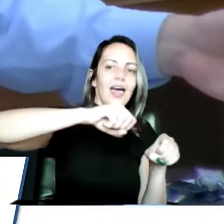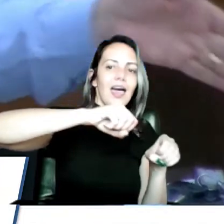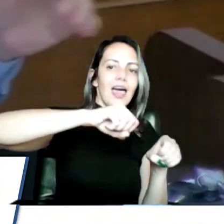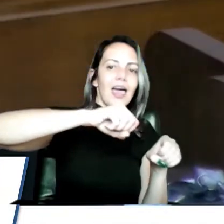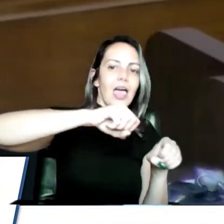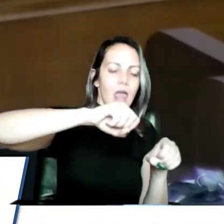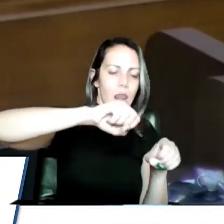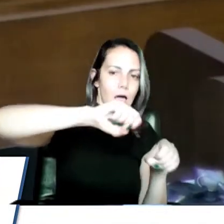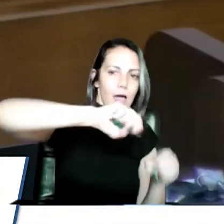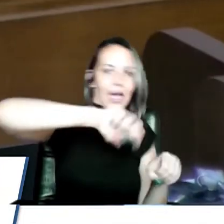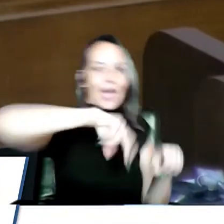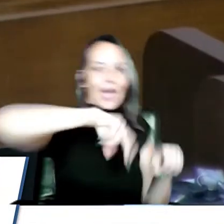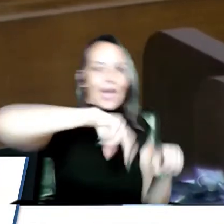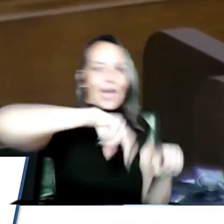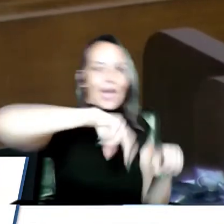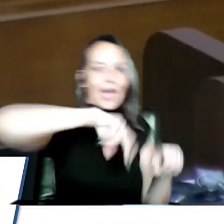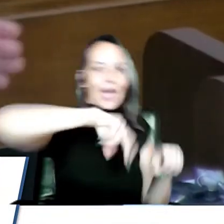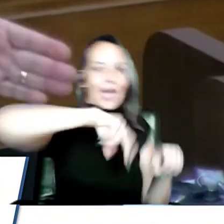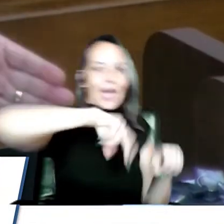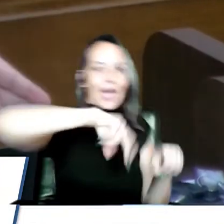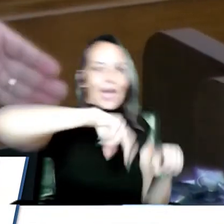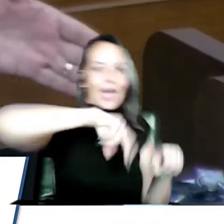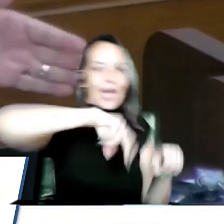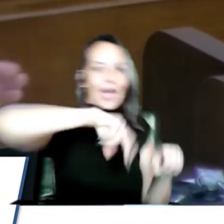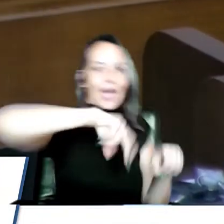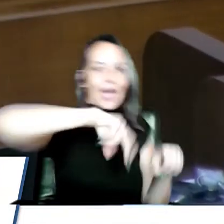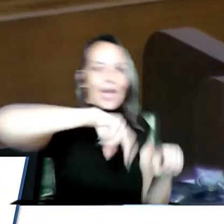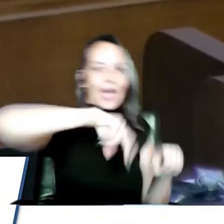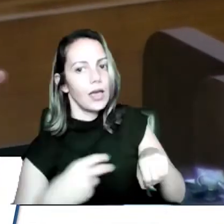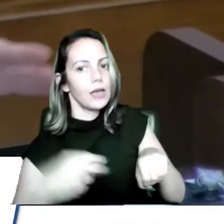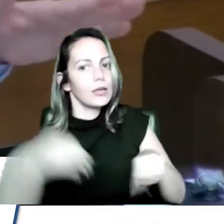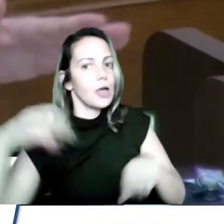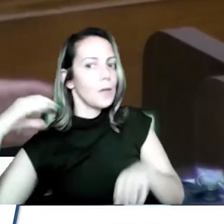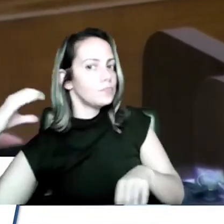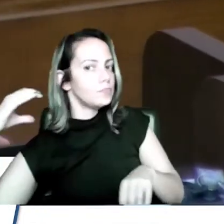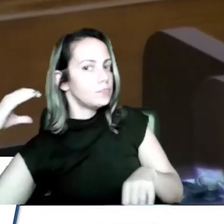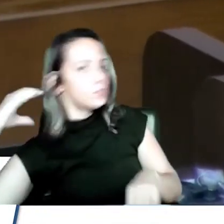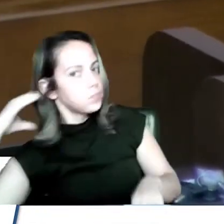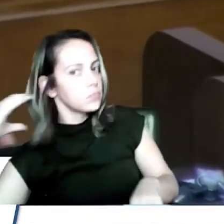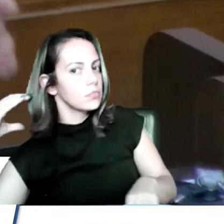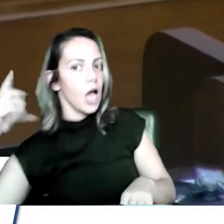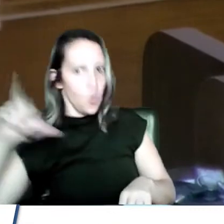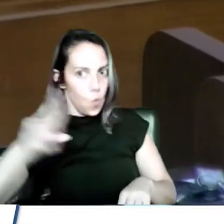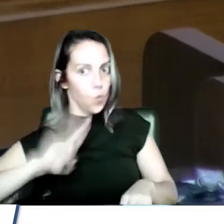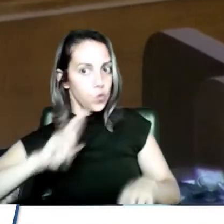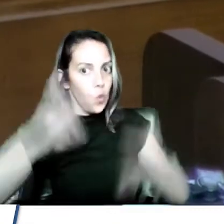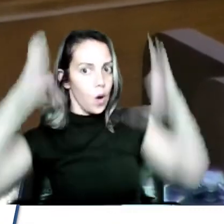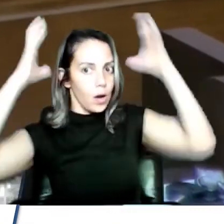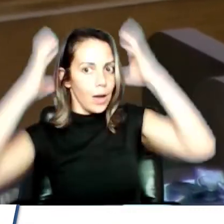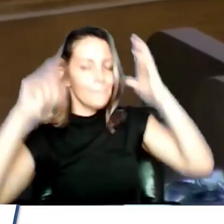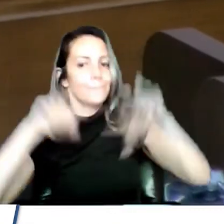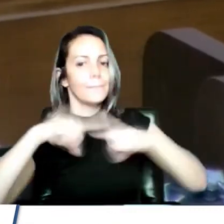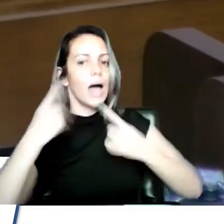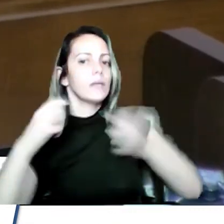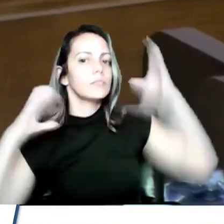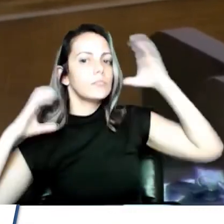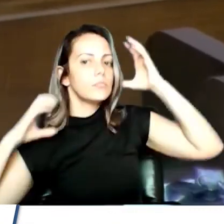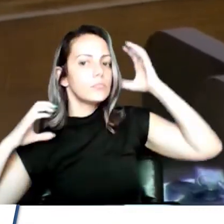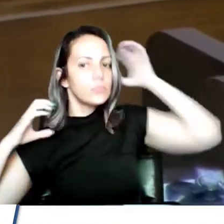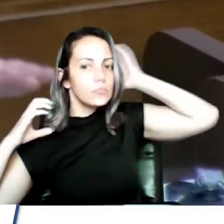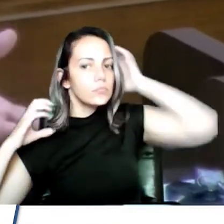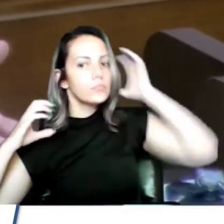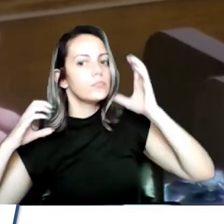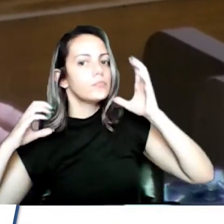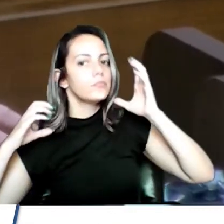bateu a quina na sarjeta e teve morte súbita, morreu ali no local mesmo, isso há uns anos atrás. Então, quer dizer, uma